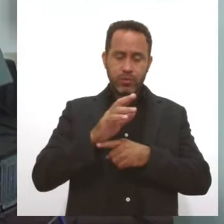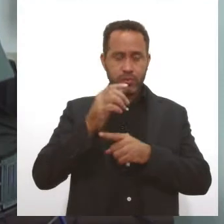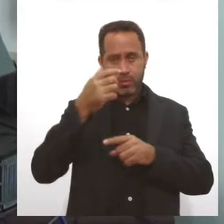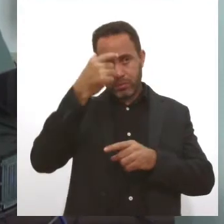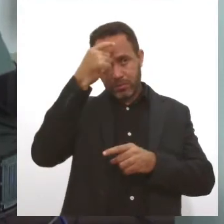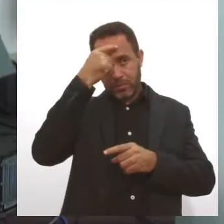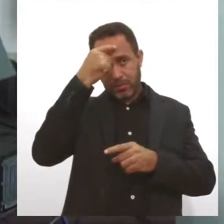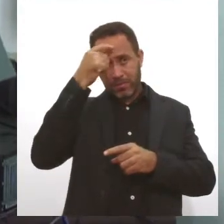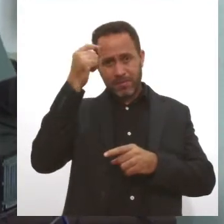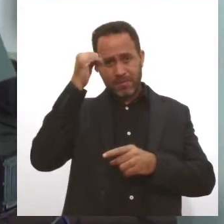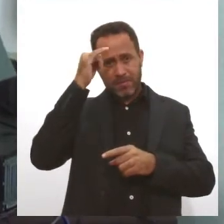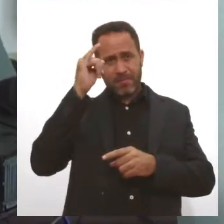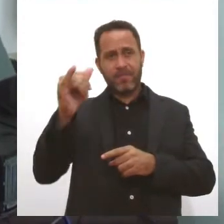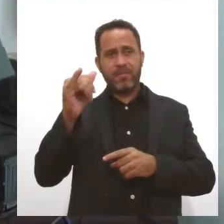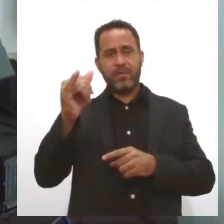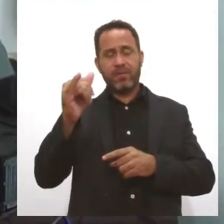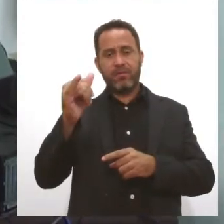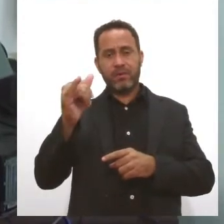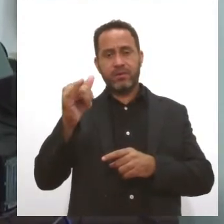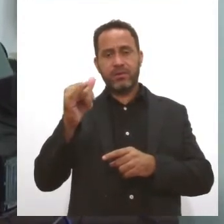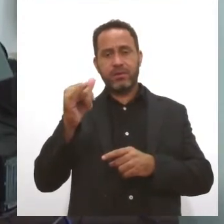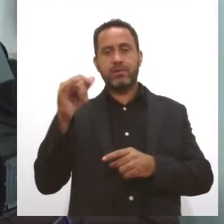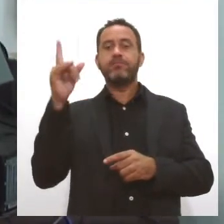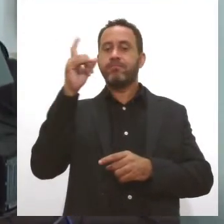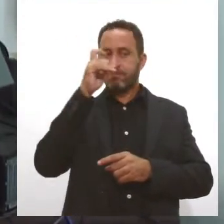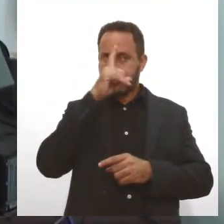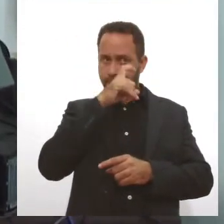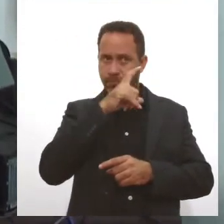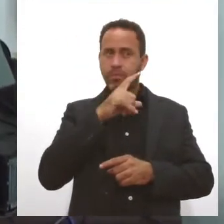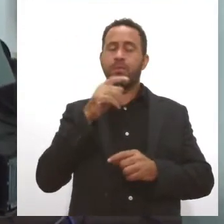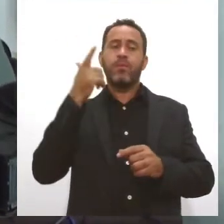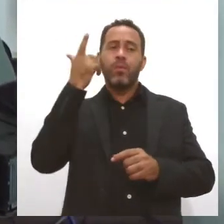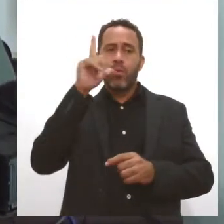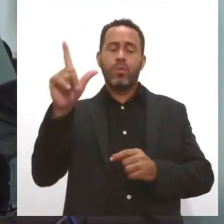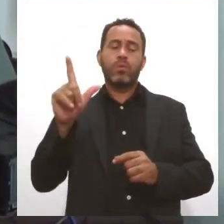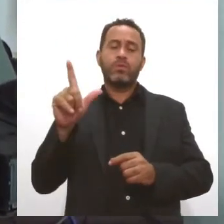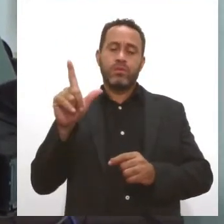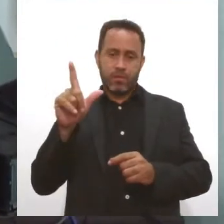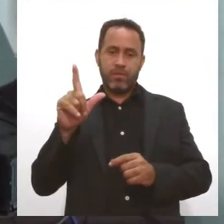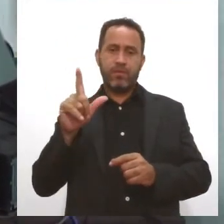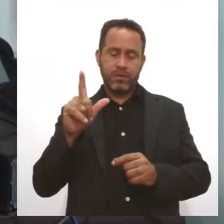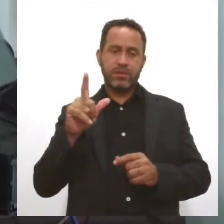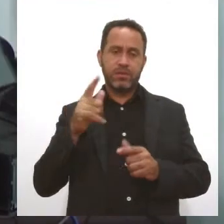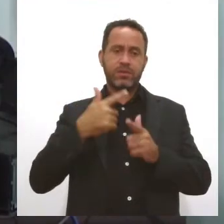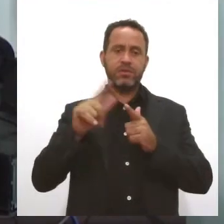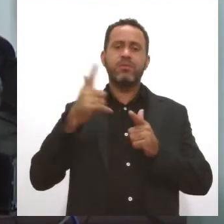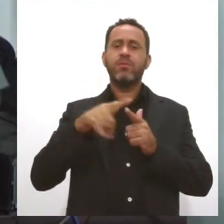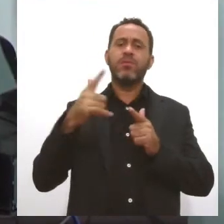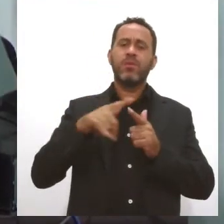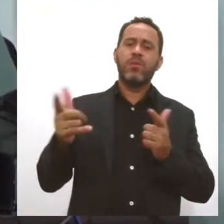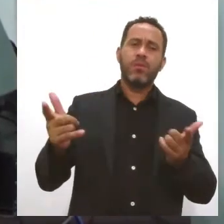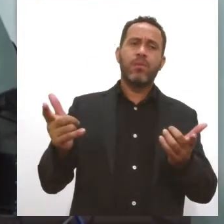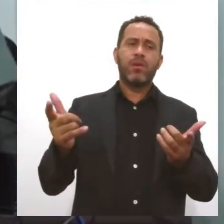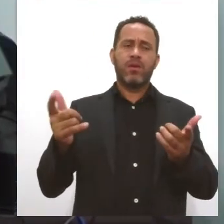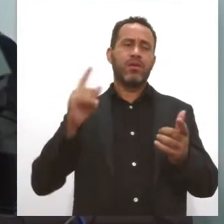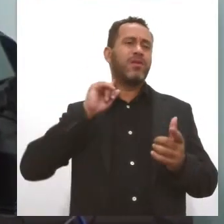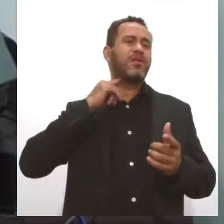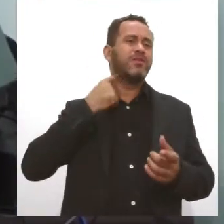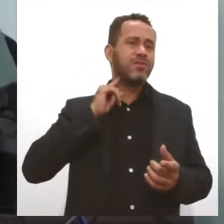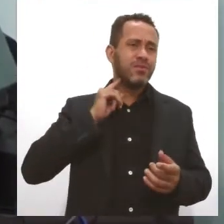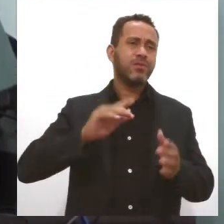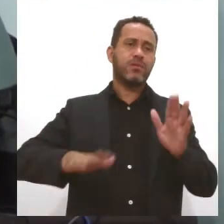desafio para, finalmente, conseguir vencer essa questão da sujeira,